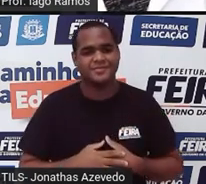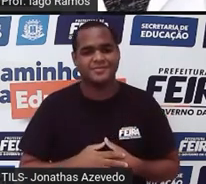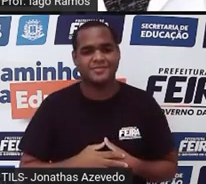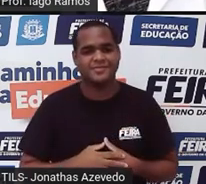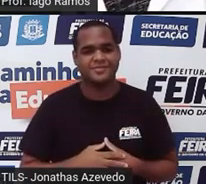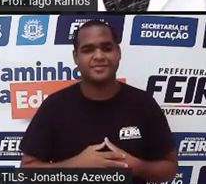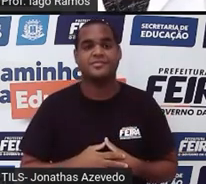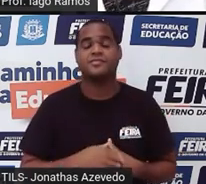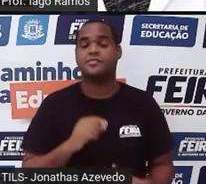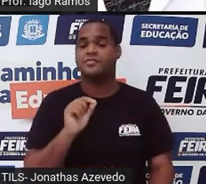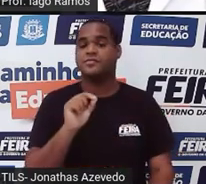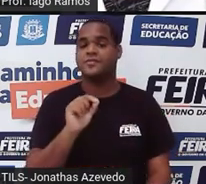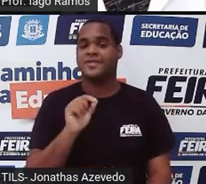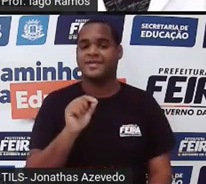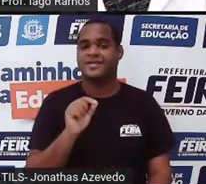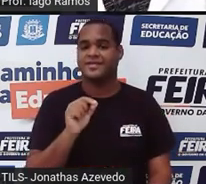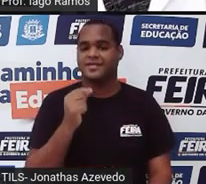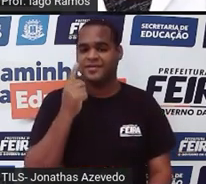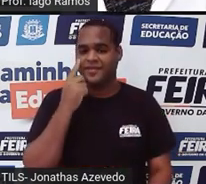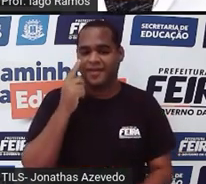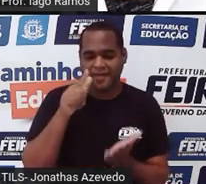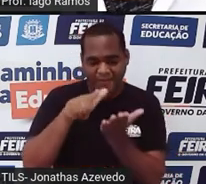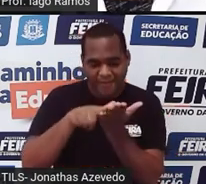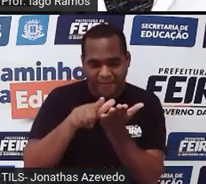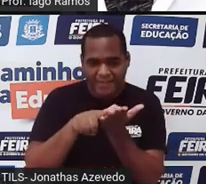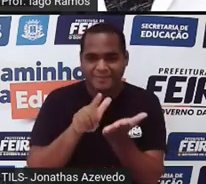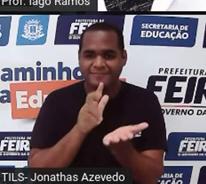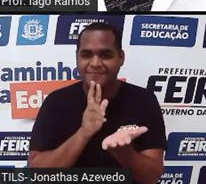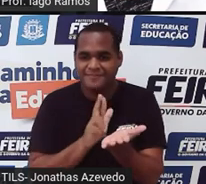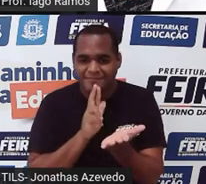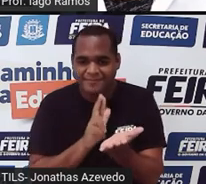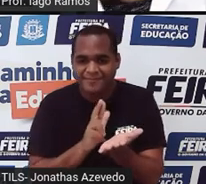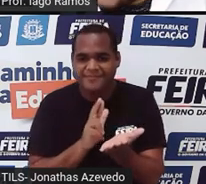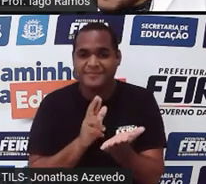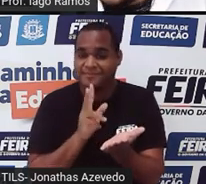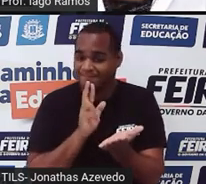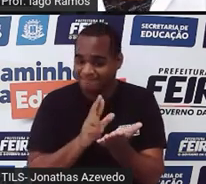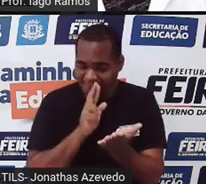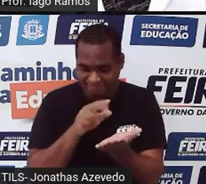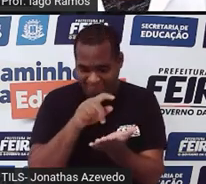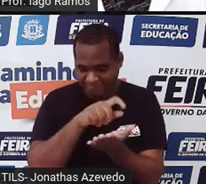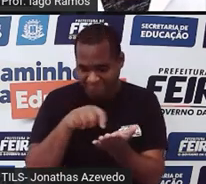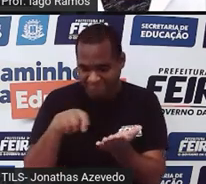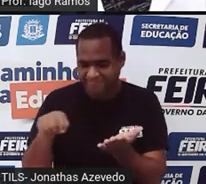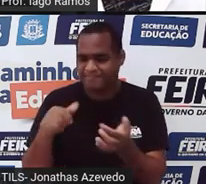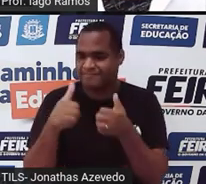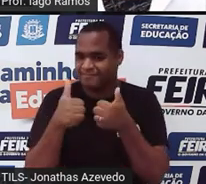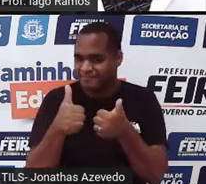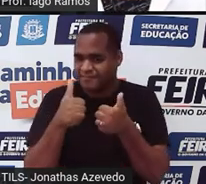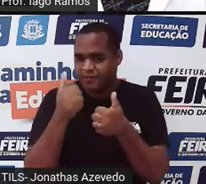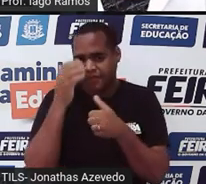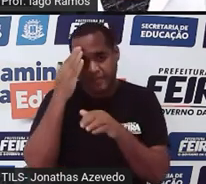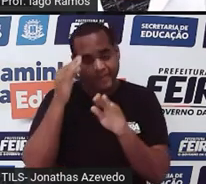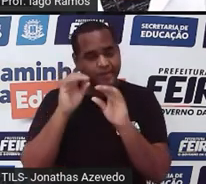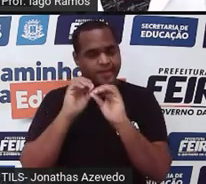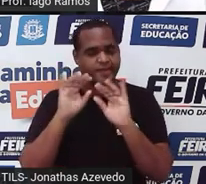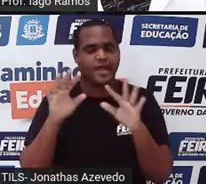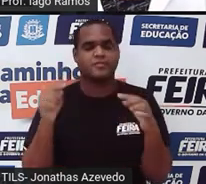E aí, para isso, a gente vai rascunhar. A gente vai escrever para entender